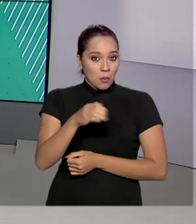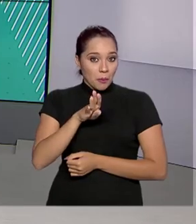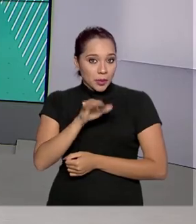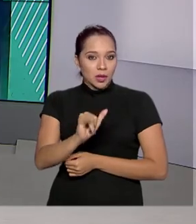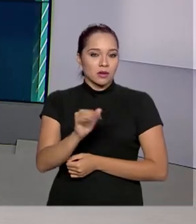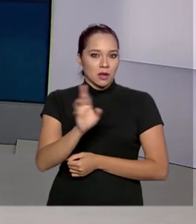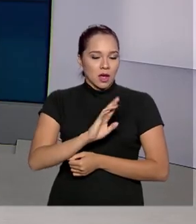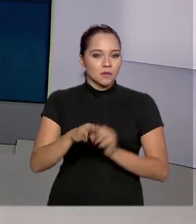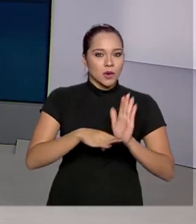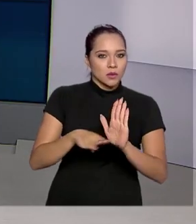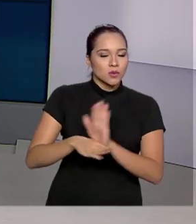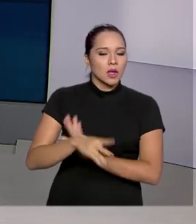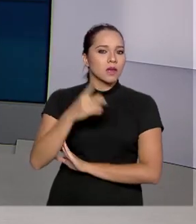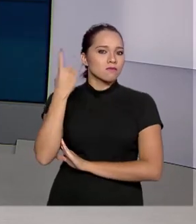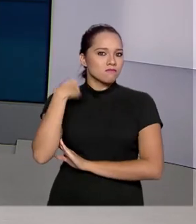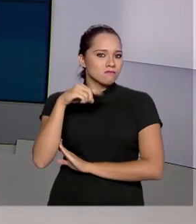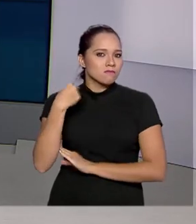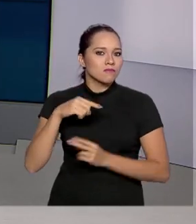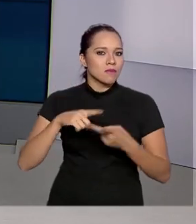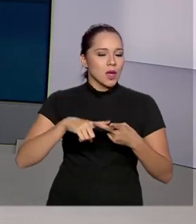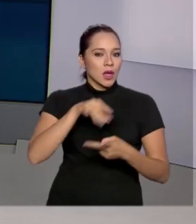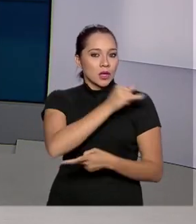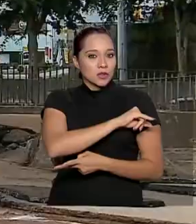Santo, Minas Gerais e Rio de Janeiro.